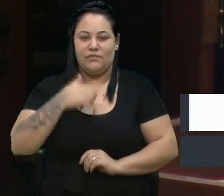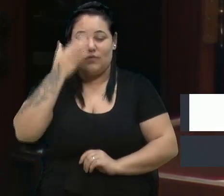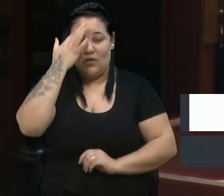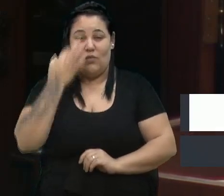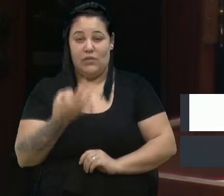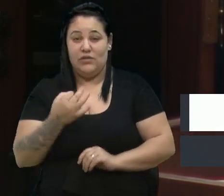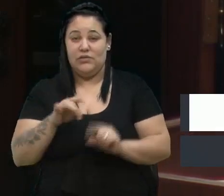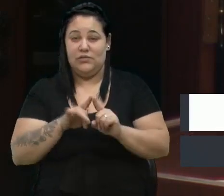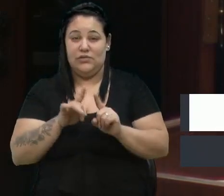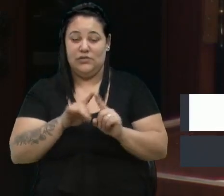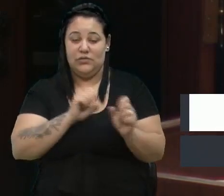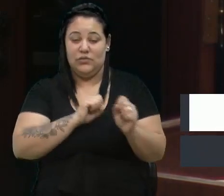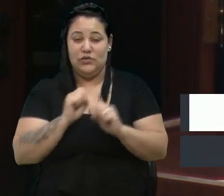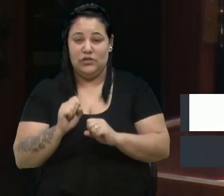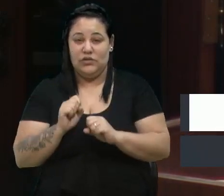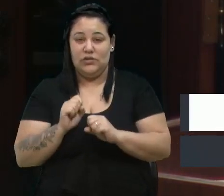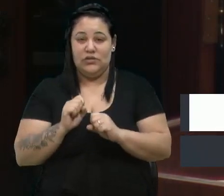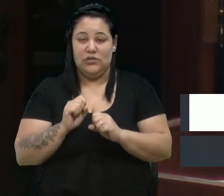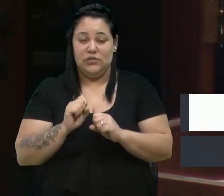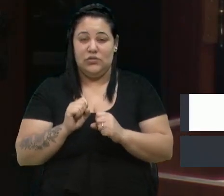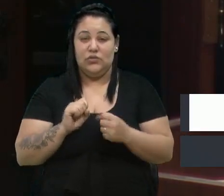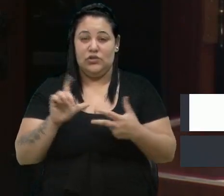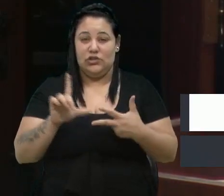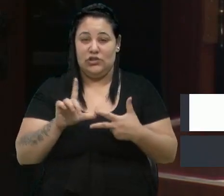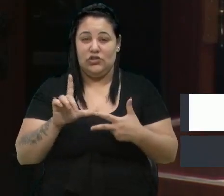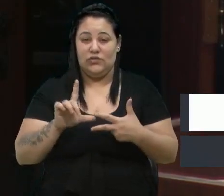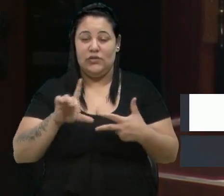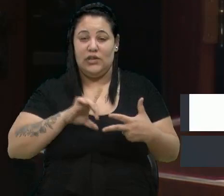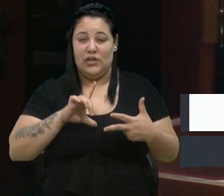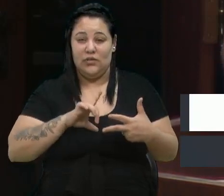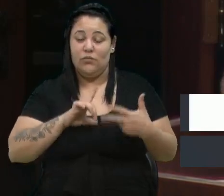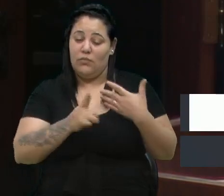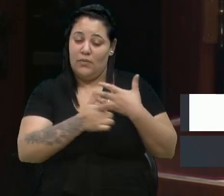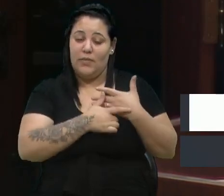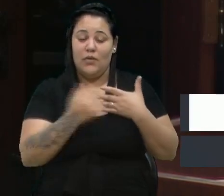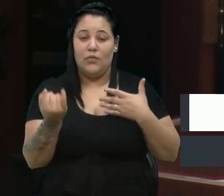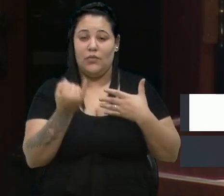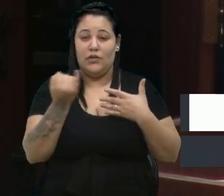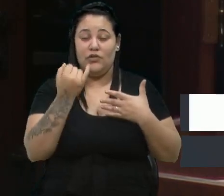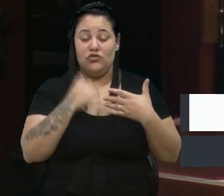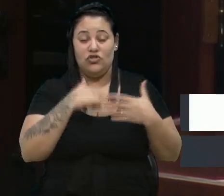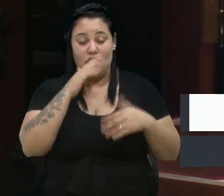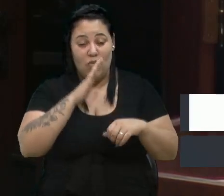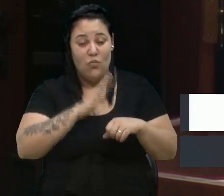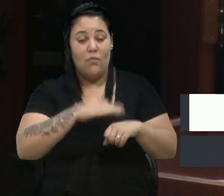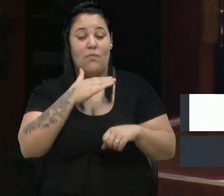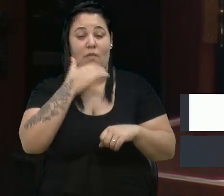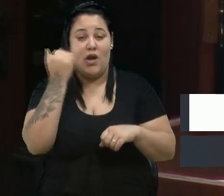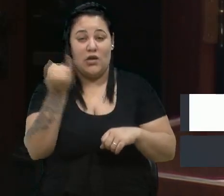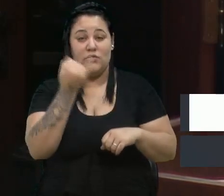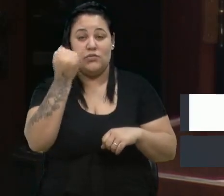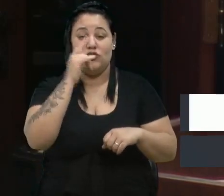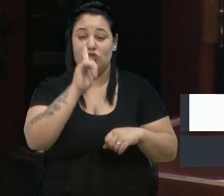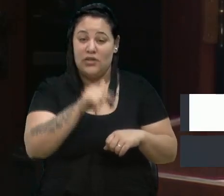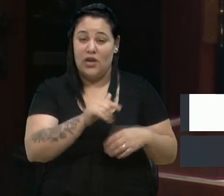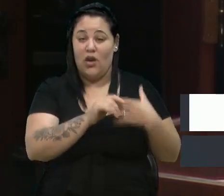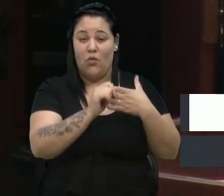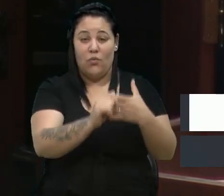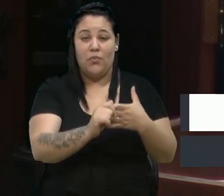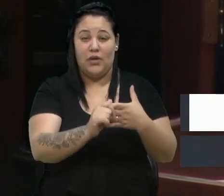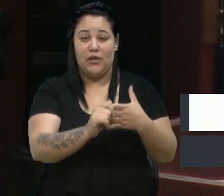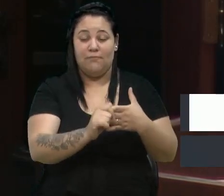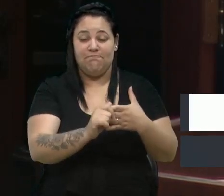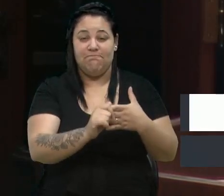legislativo tem uma função importante, uma das mais primorosas, que é a de legislar. E a